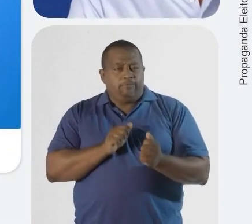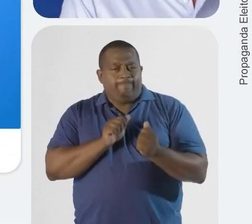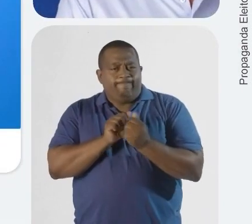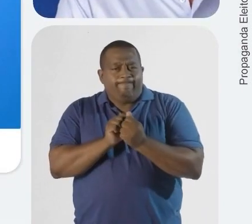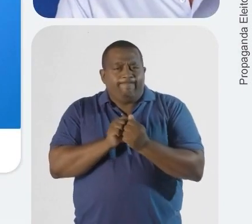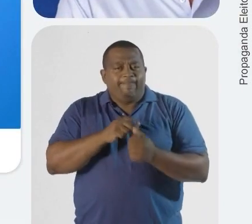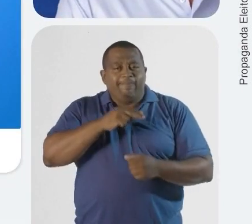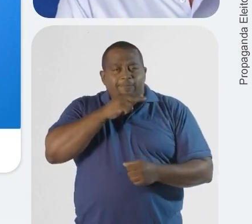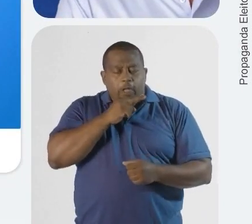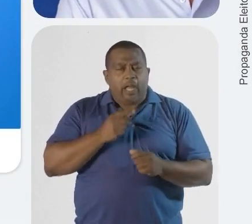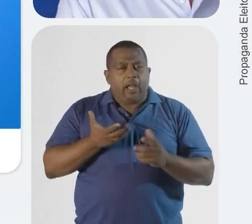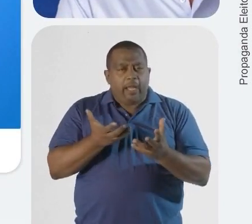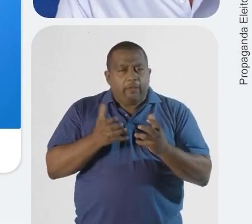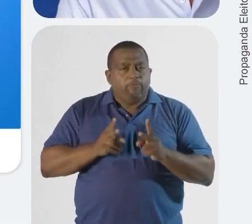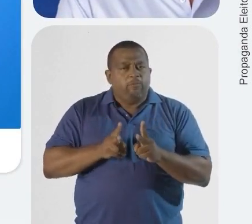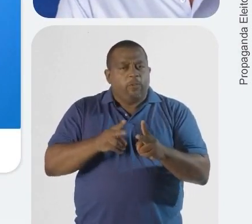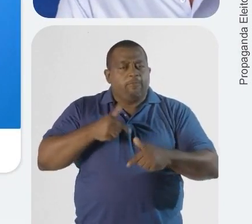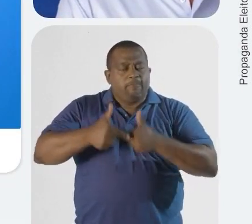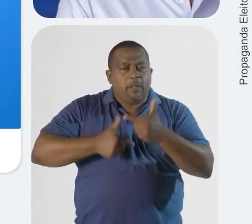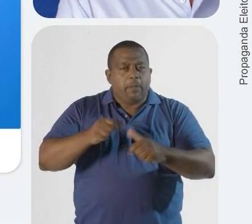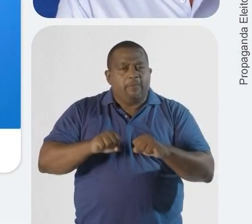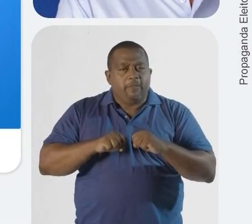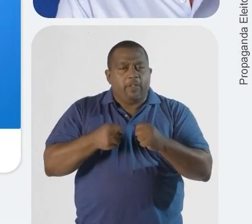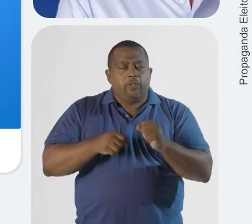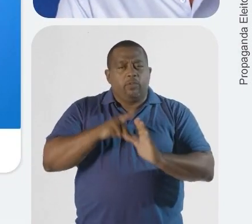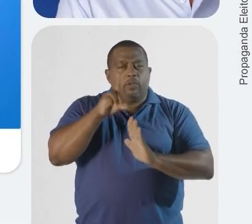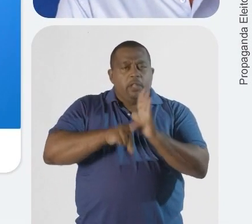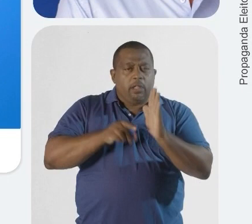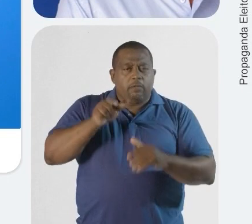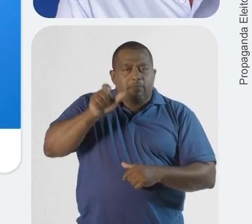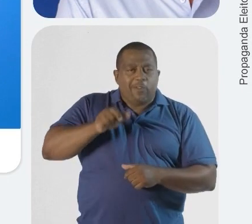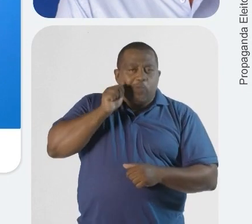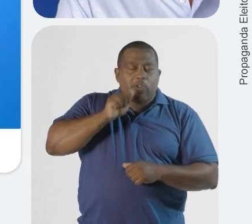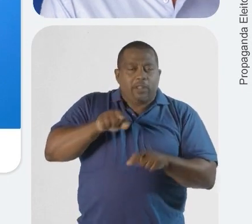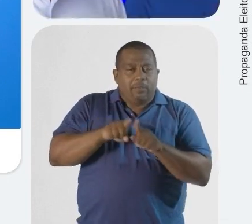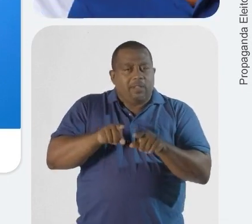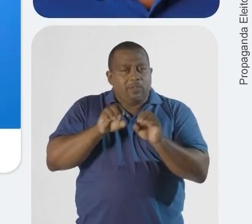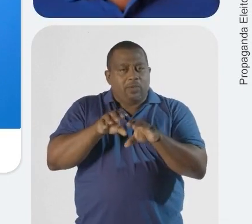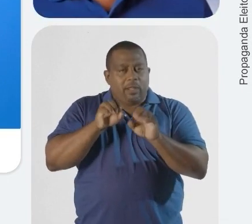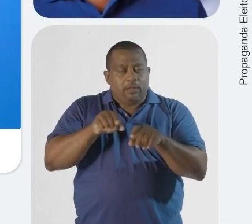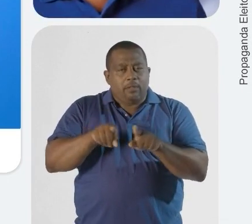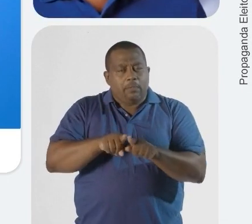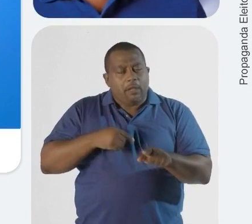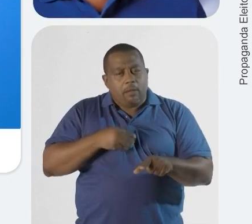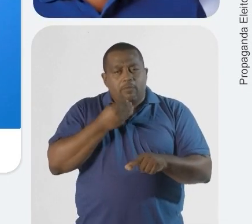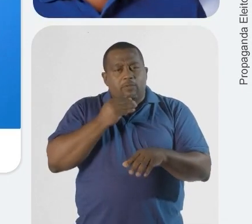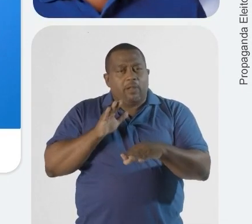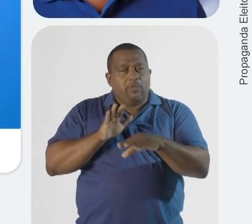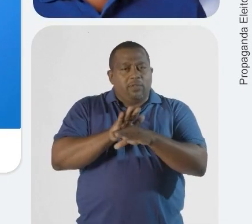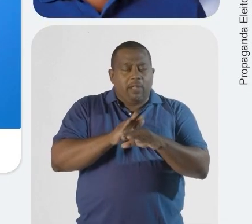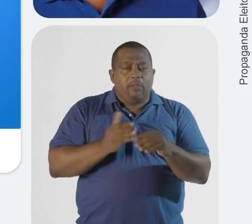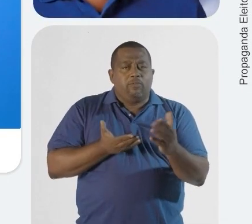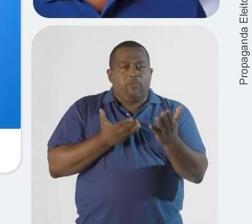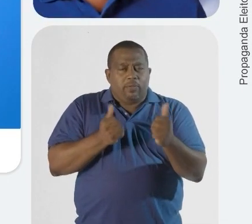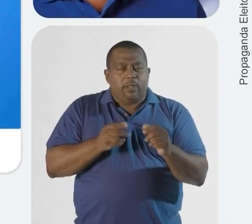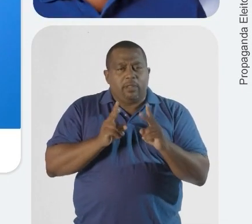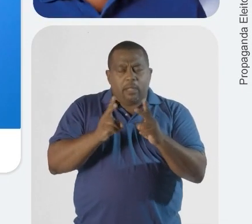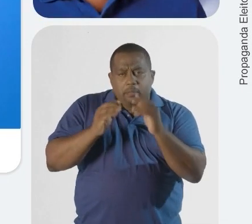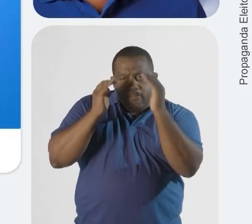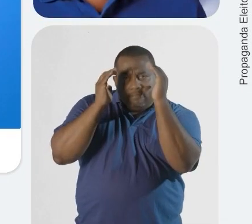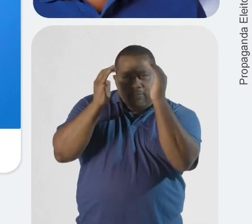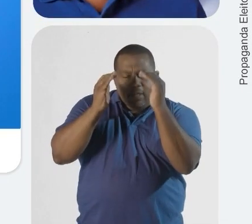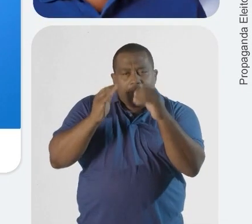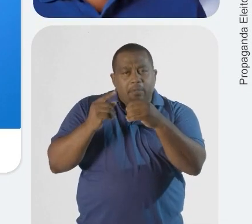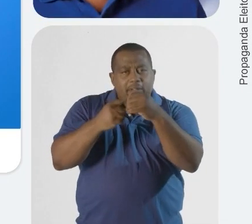Com a Seminete, quero continuar meu trabalho em defesa dos direitos da mulher, da educação e pôr oportunidades para os jovens, ouvindo